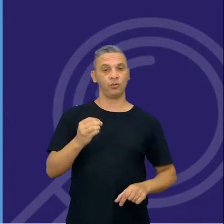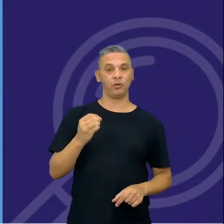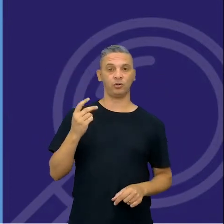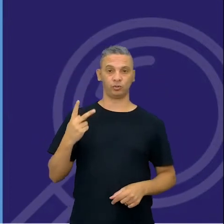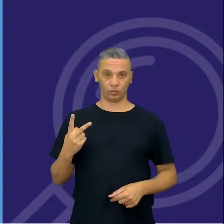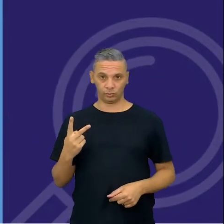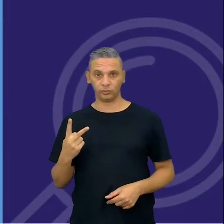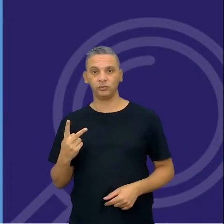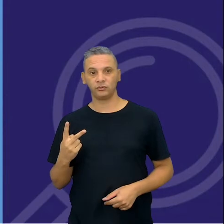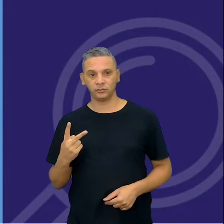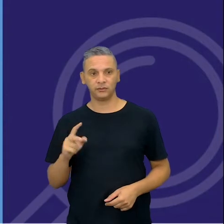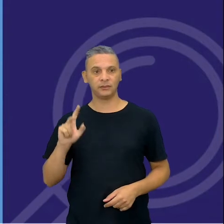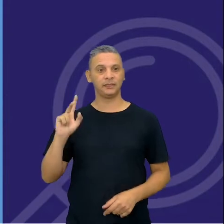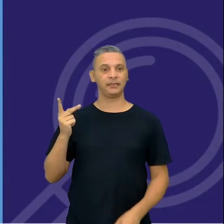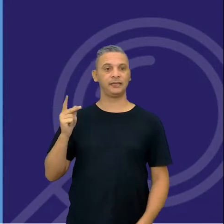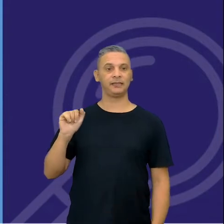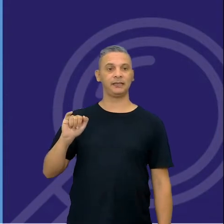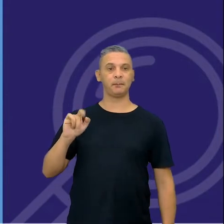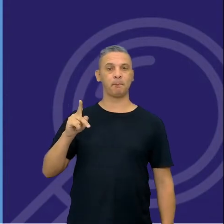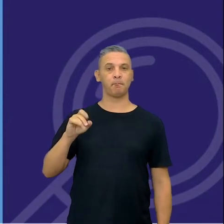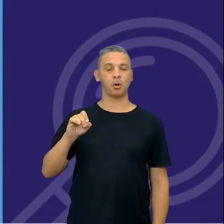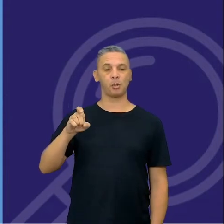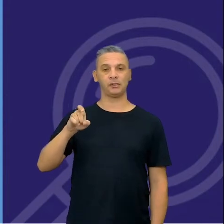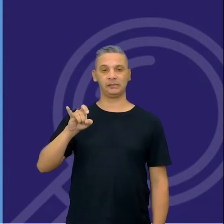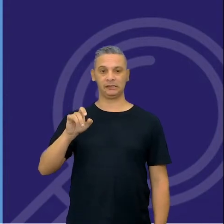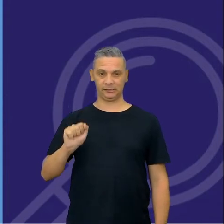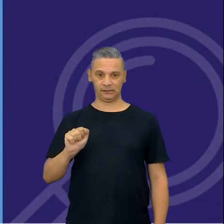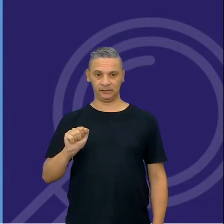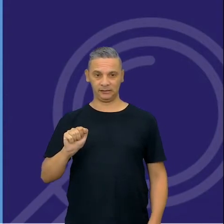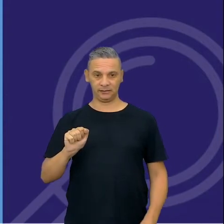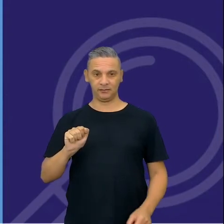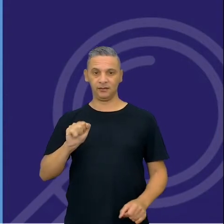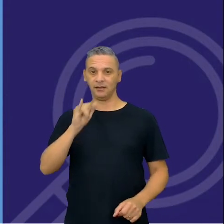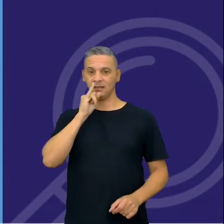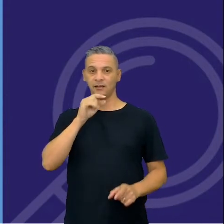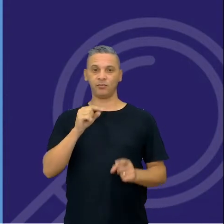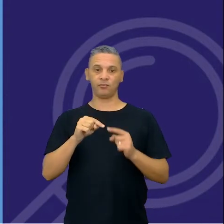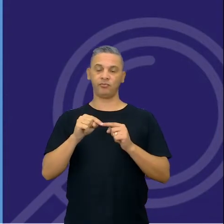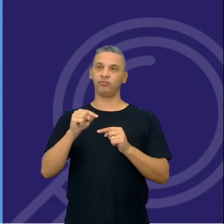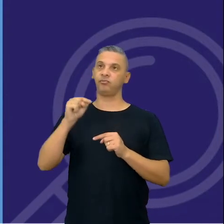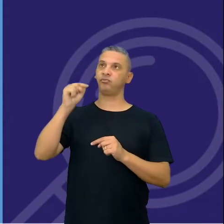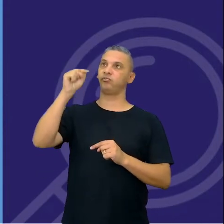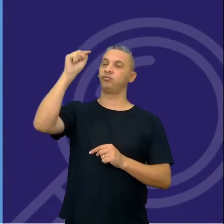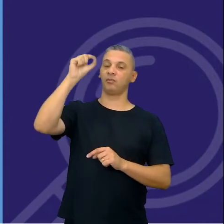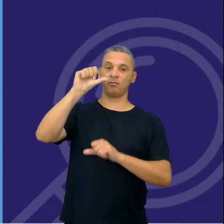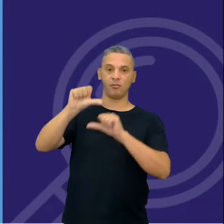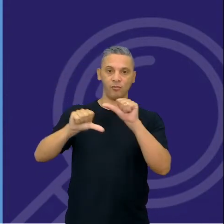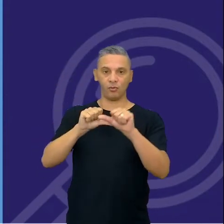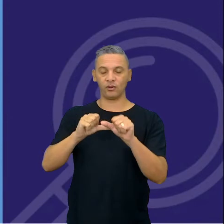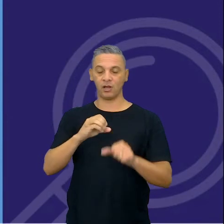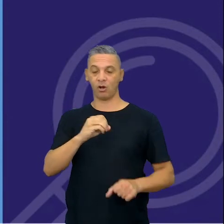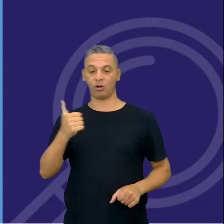a hipoxia, né, quando você muda de altitude. altitude. Então,